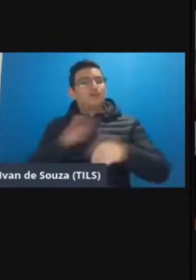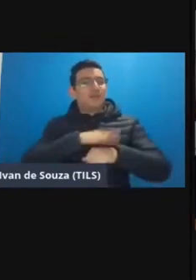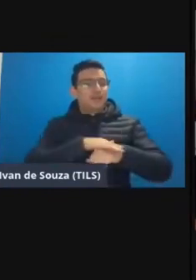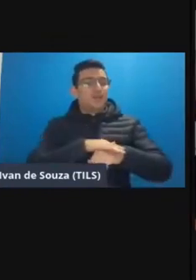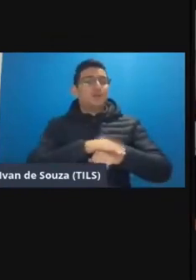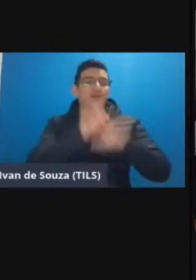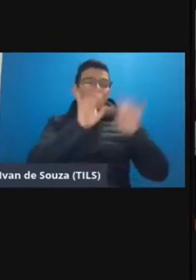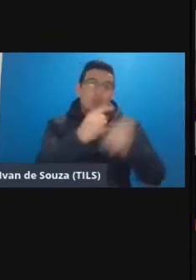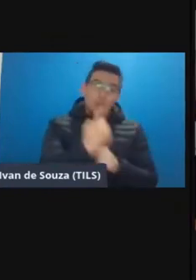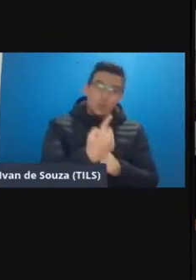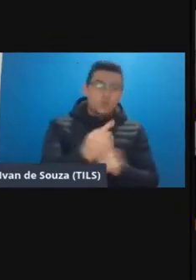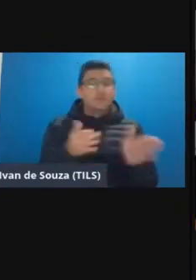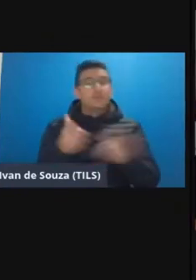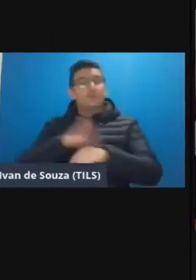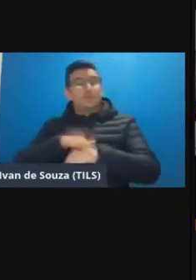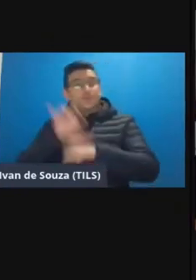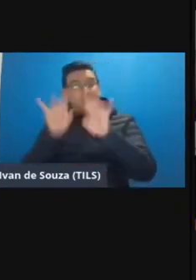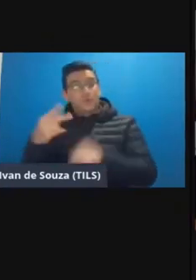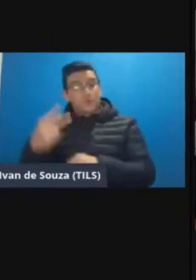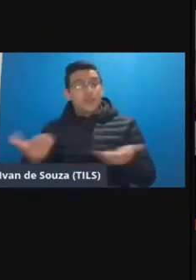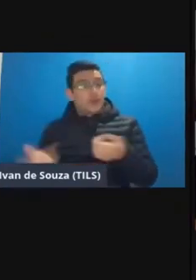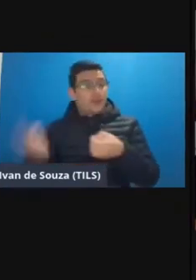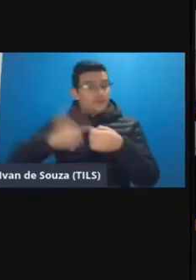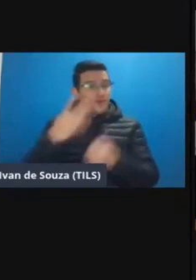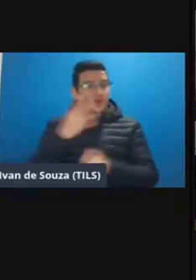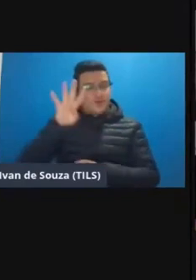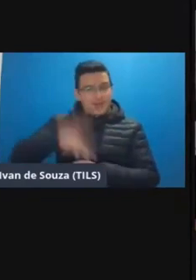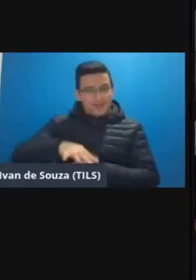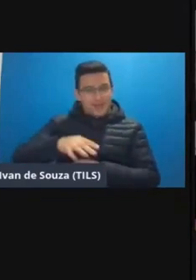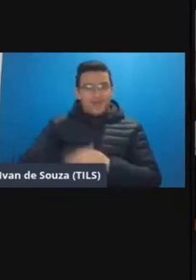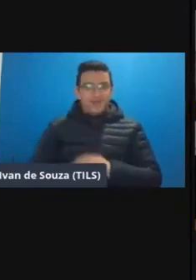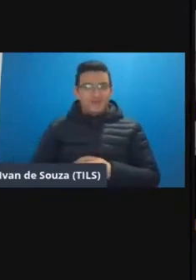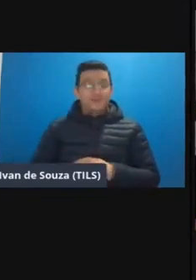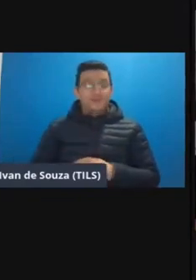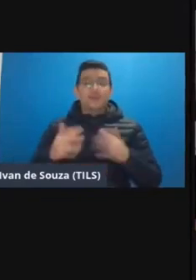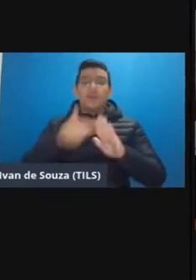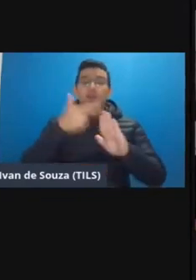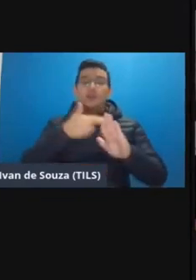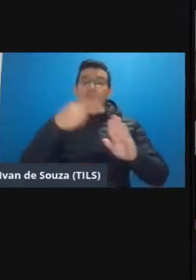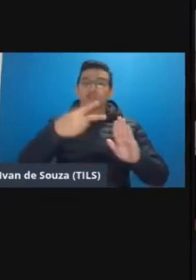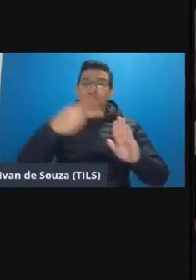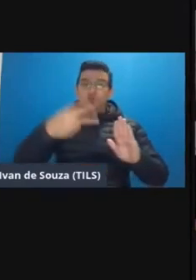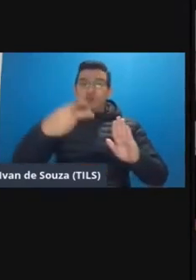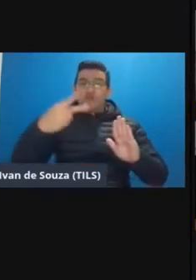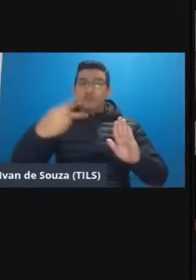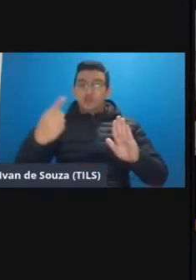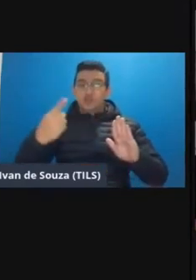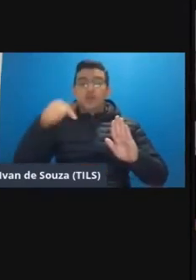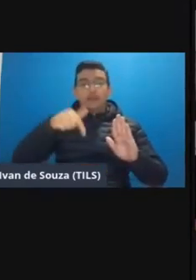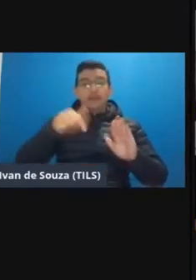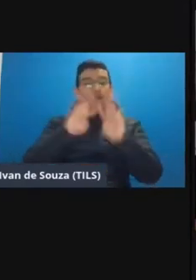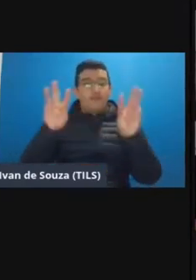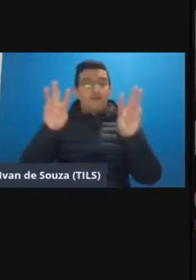período especial 2 e agora na retomada do caminho do calendário né na resolução 2221 CEP aqui da